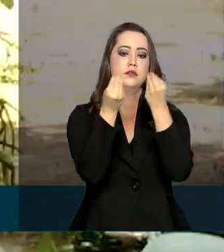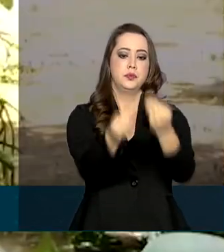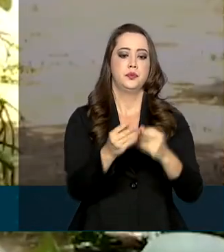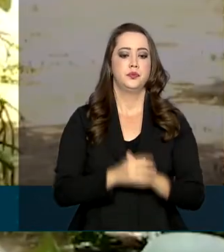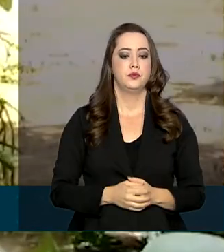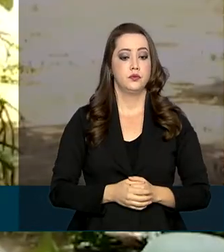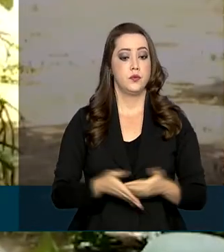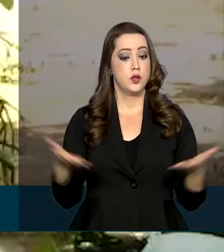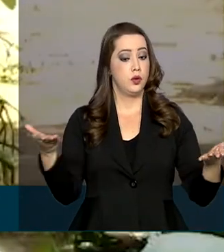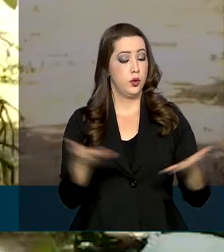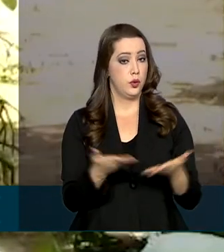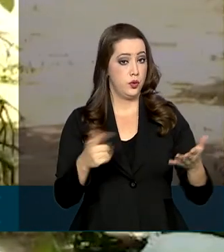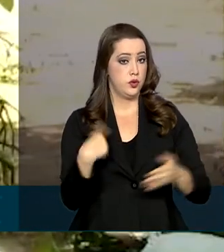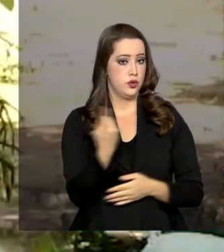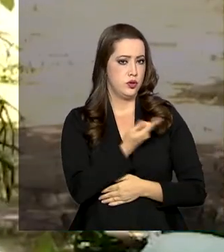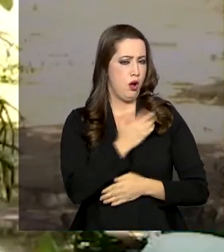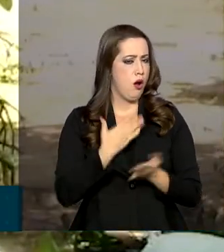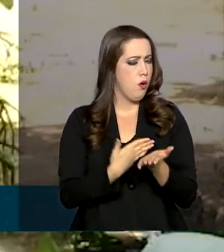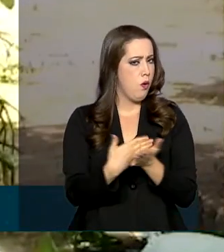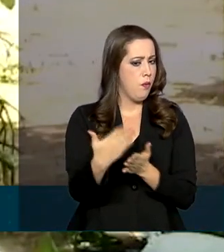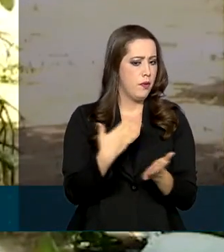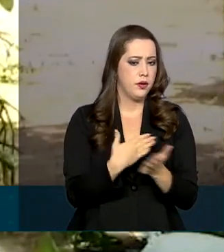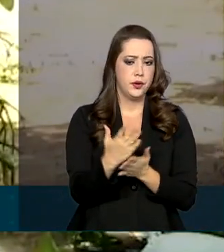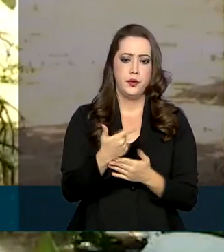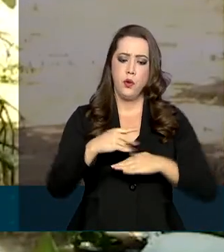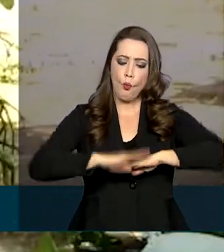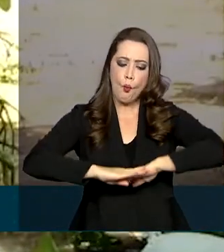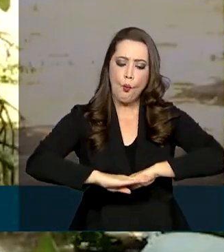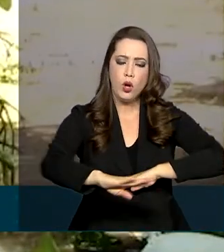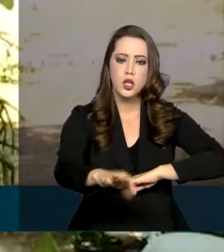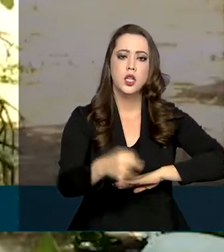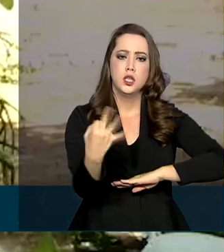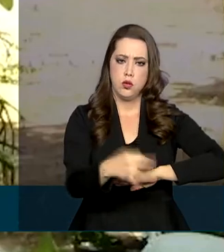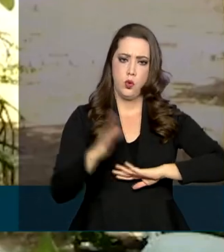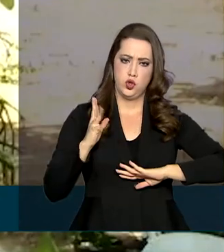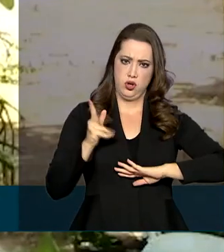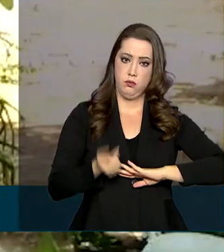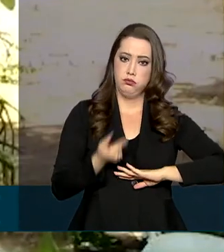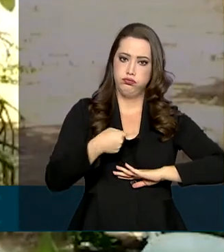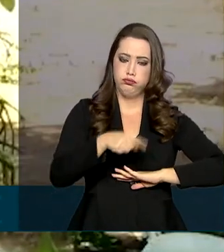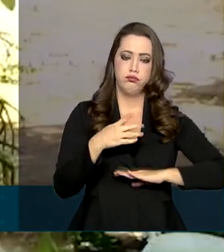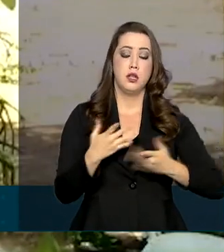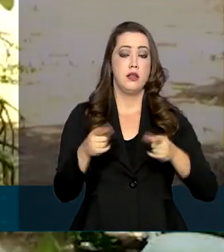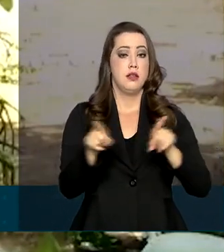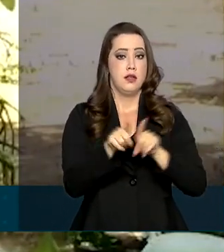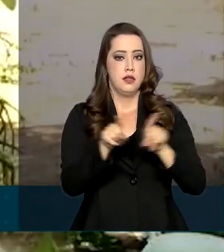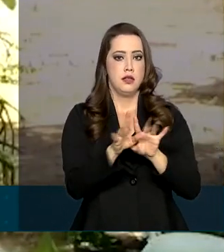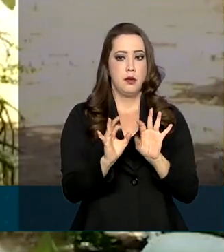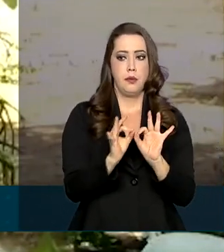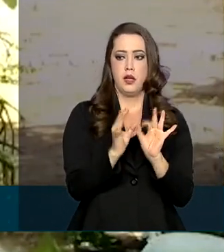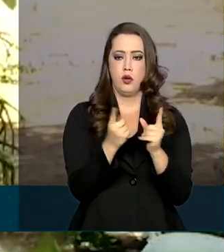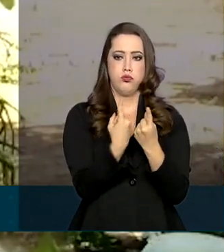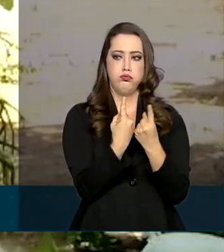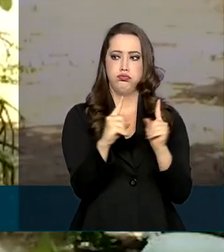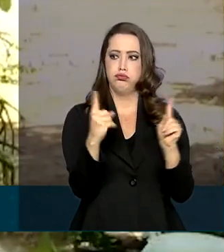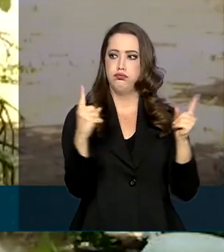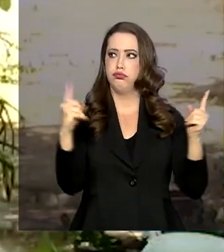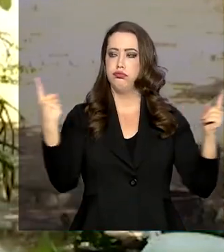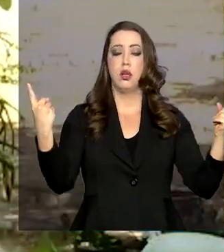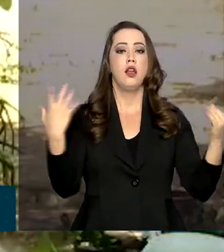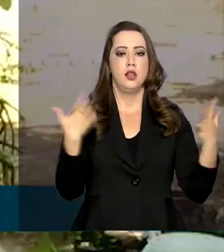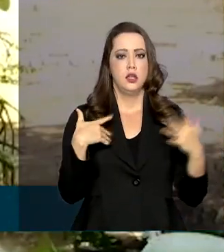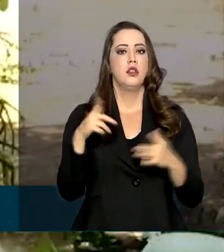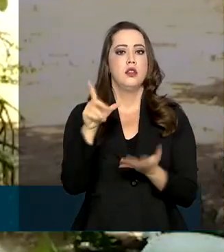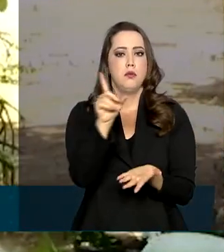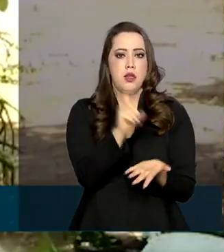Atualmente, aqui nós estamos desde o tapete sanitizante até o distanciamento, o álcool em gel em